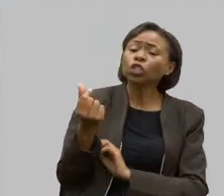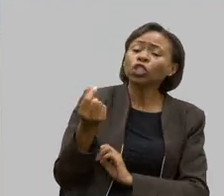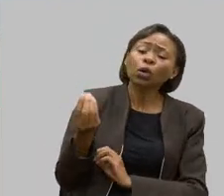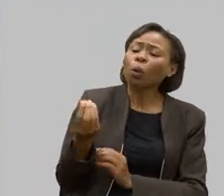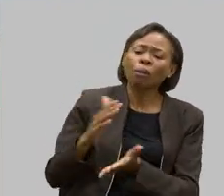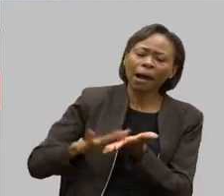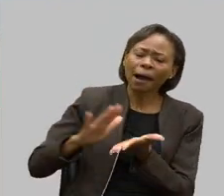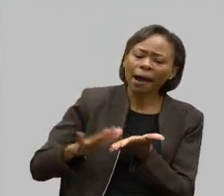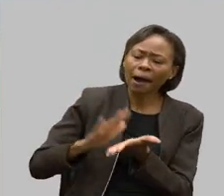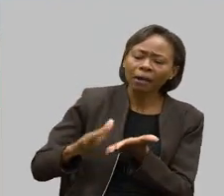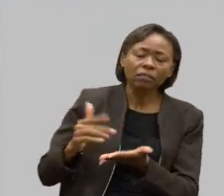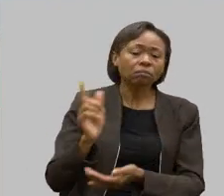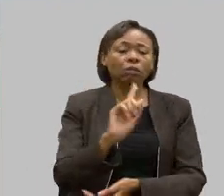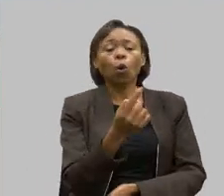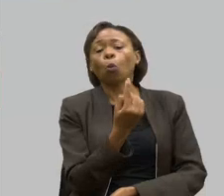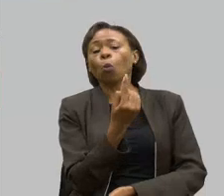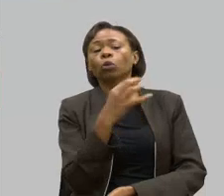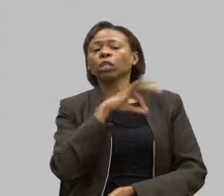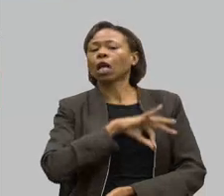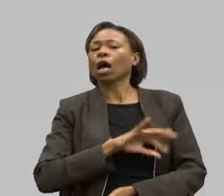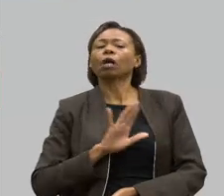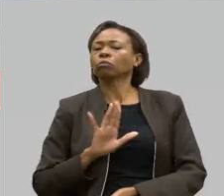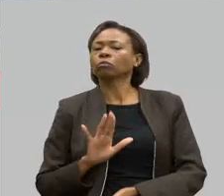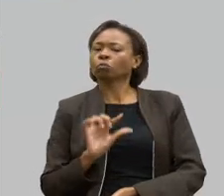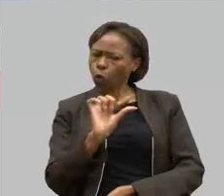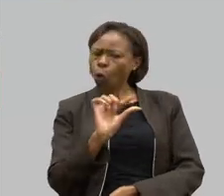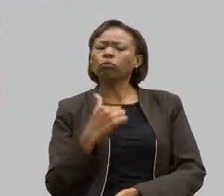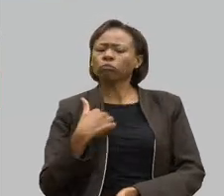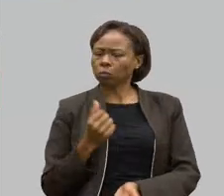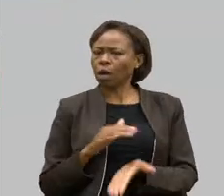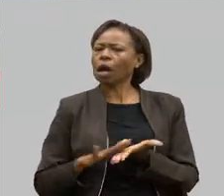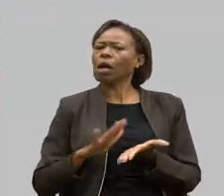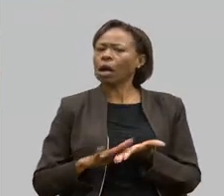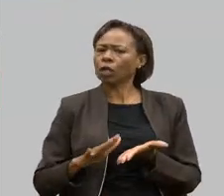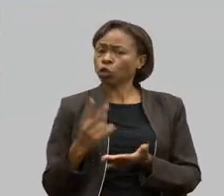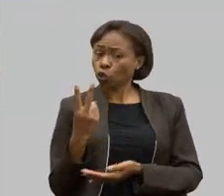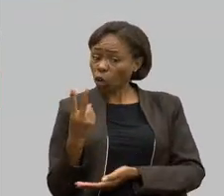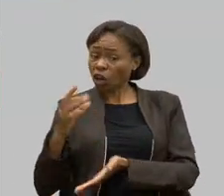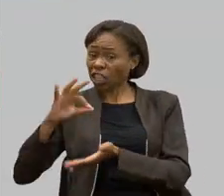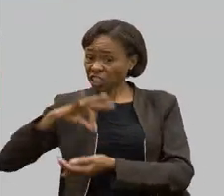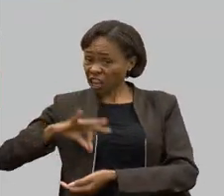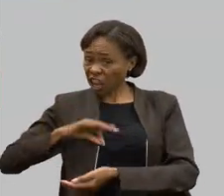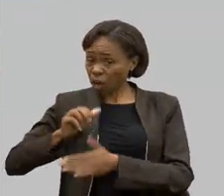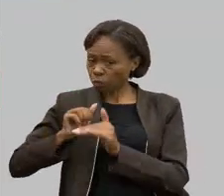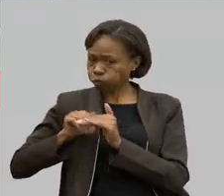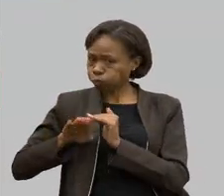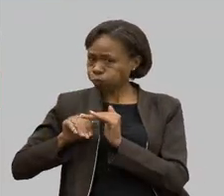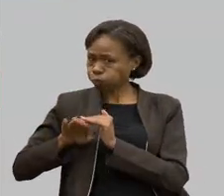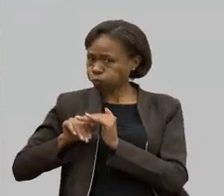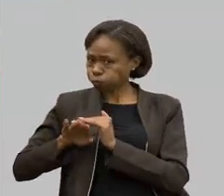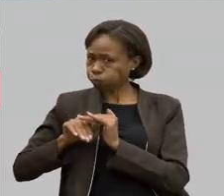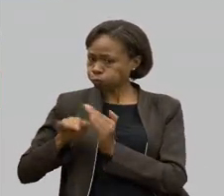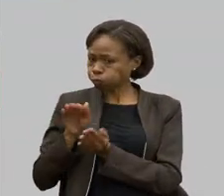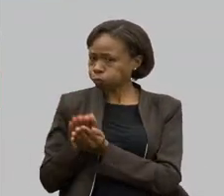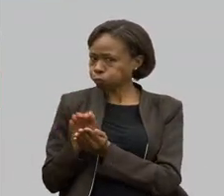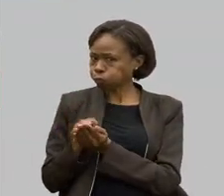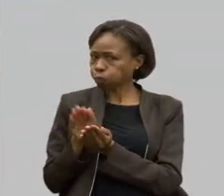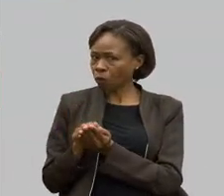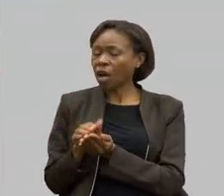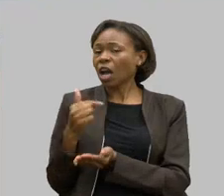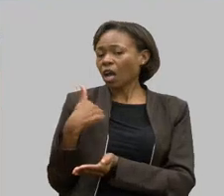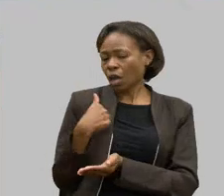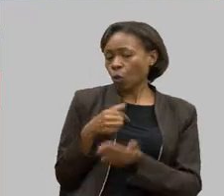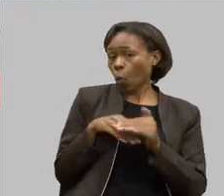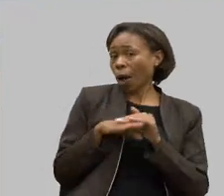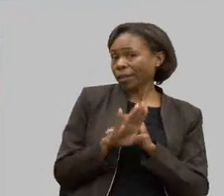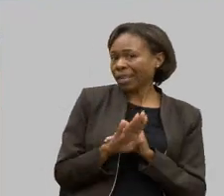Ele falou, não, gasto um salário, ganho três salários, gasto um salário, os outros dois salários, estou colocando a poupança. Já tenho dinheiro suficiente para mim ir para a Espanha, que